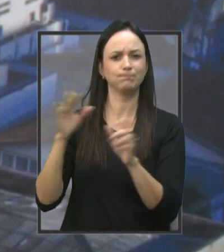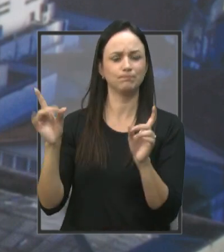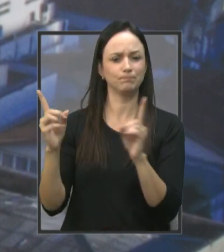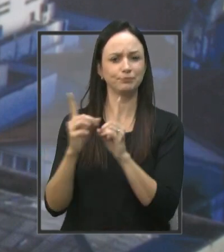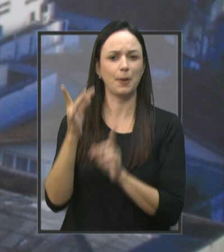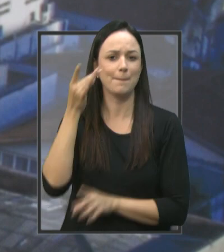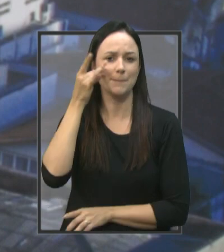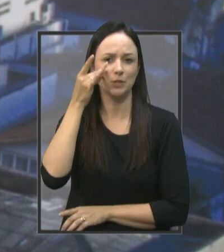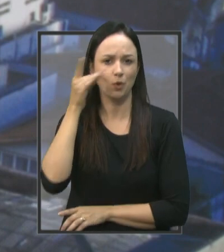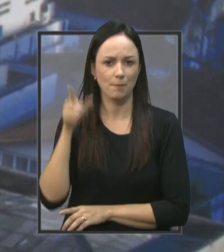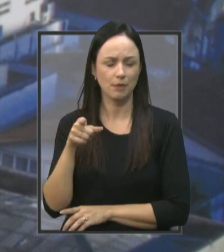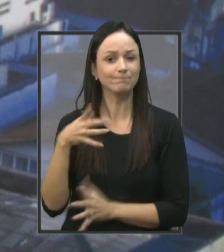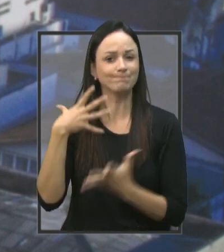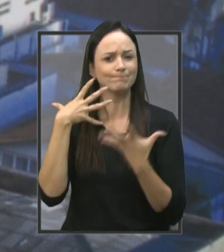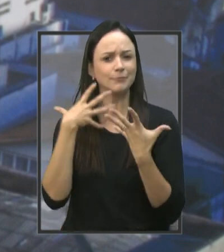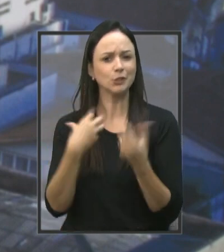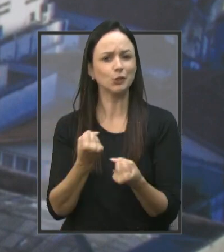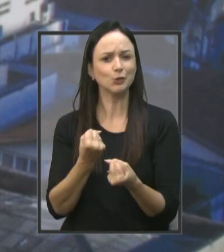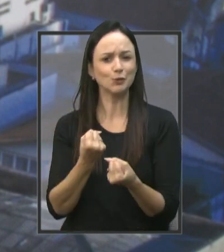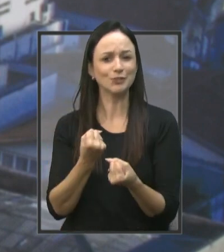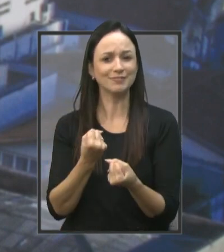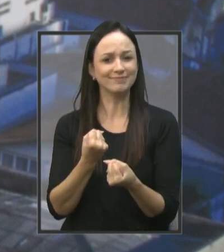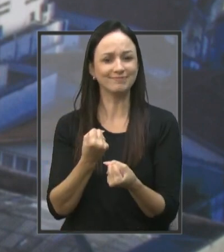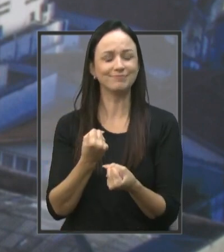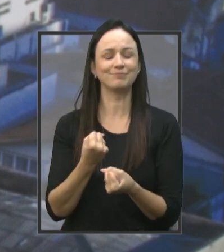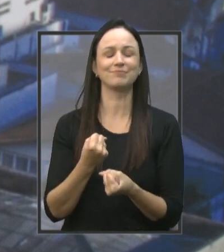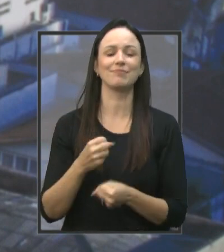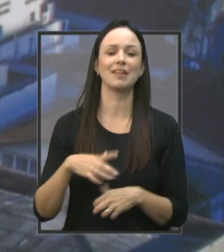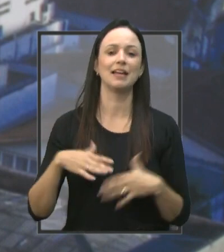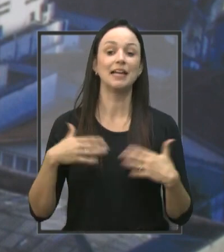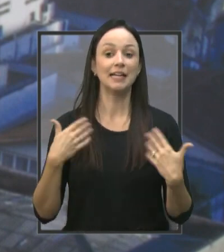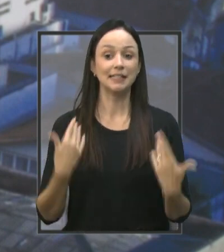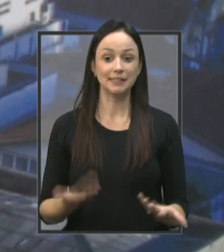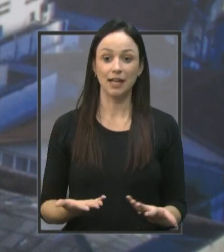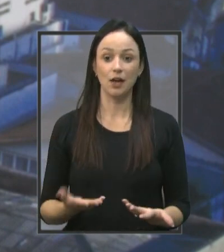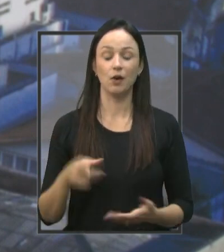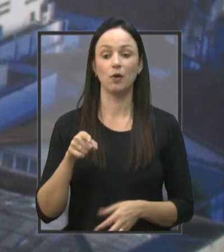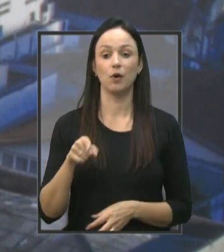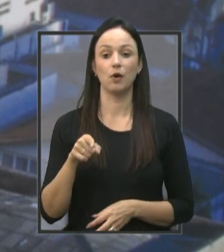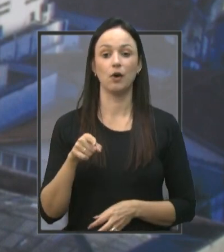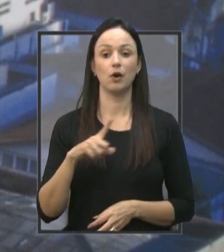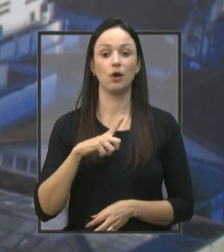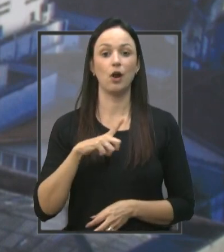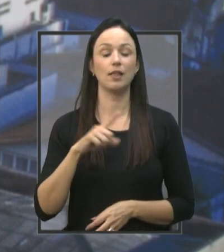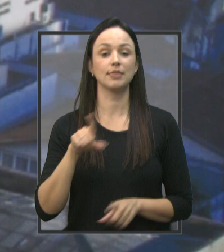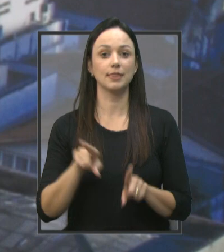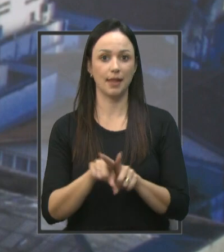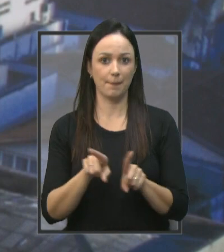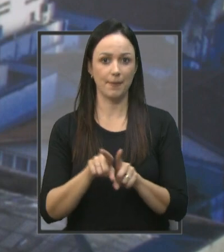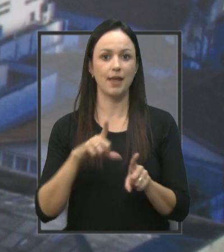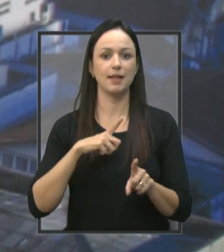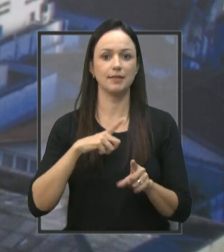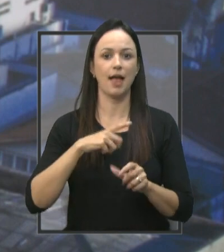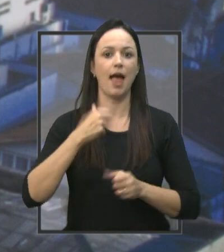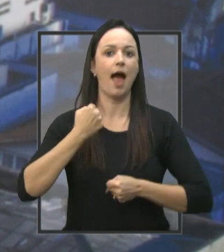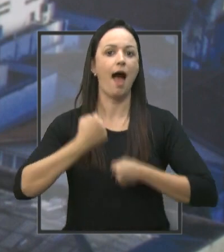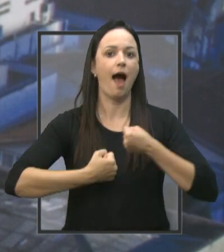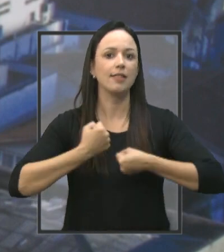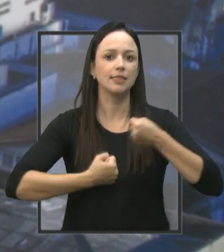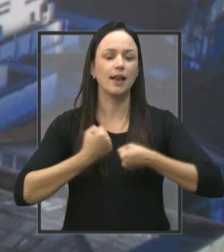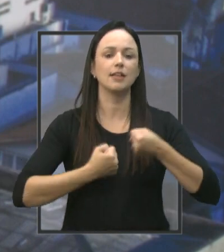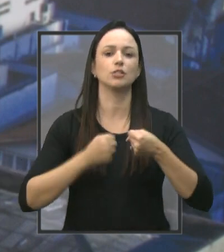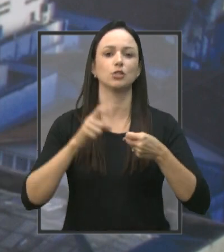E ele abraçou a nossa causa Então, além disso, nós temos também o atletismo Com dois